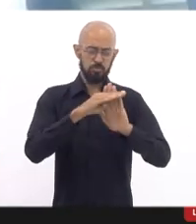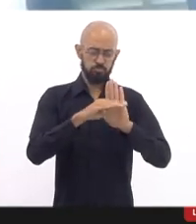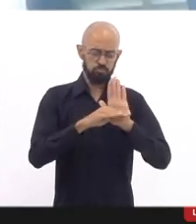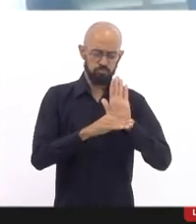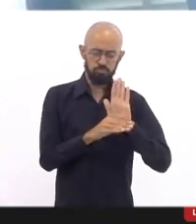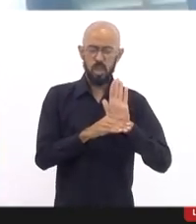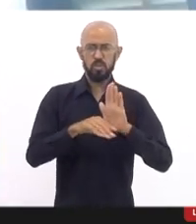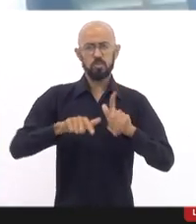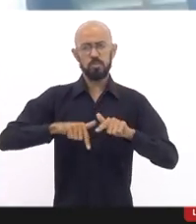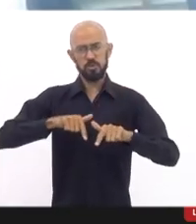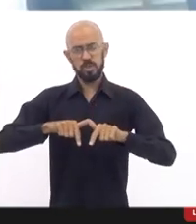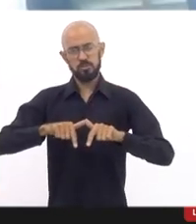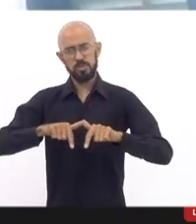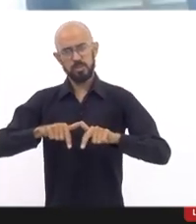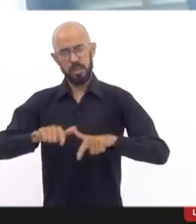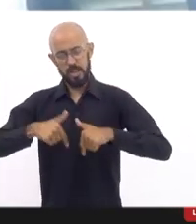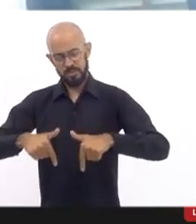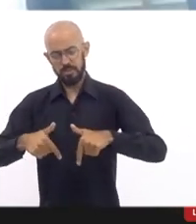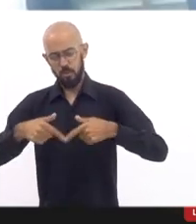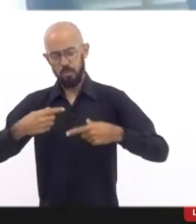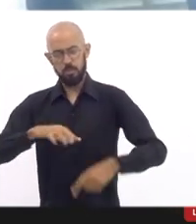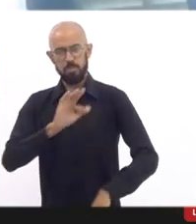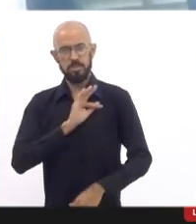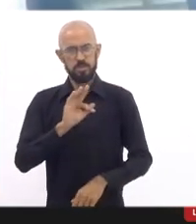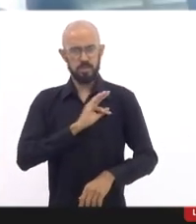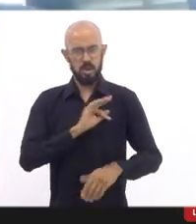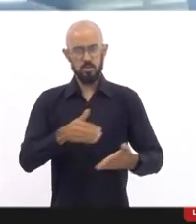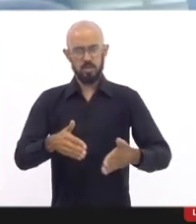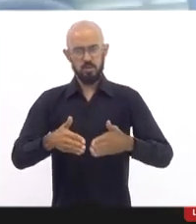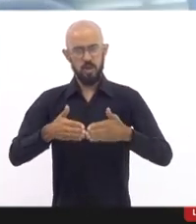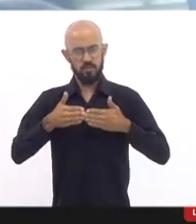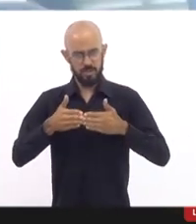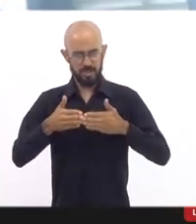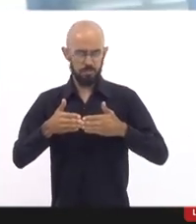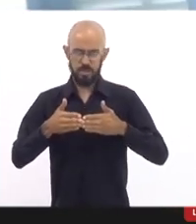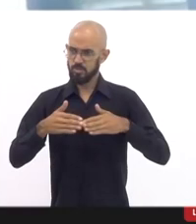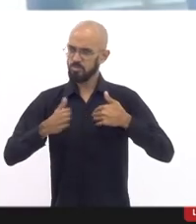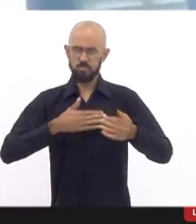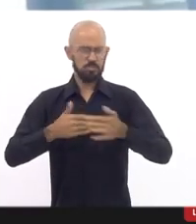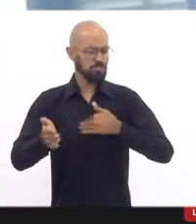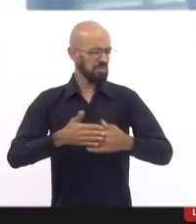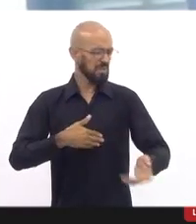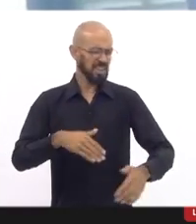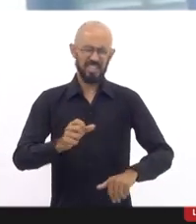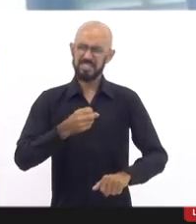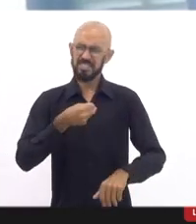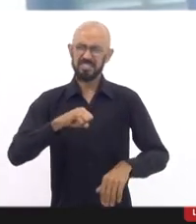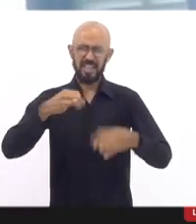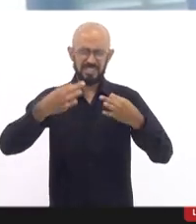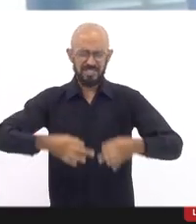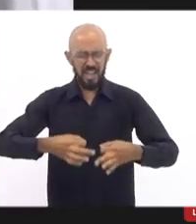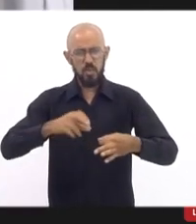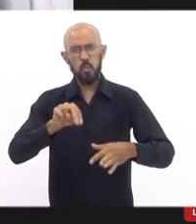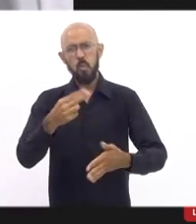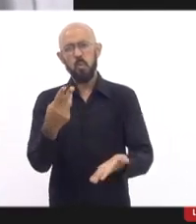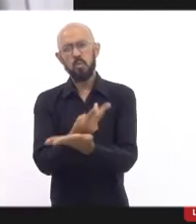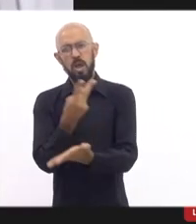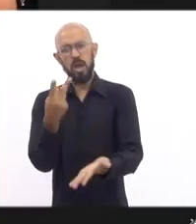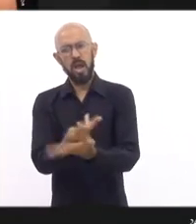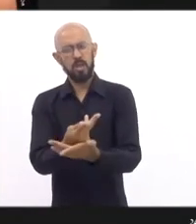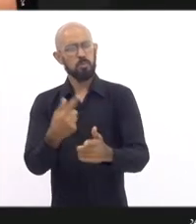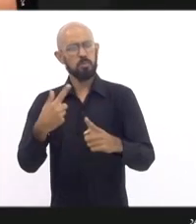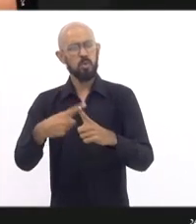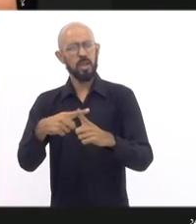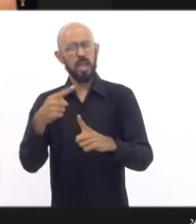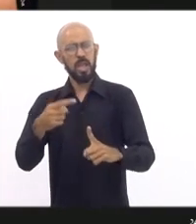que leva ao afastamento, por algum tempo, daquele que mata, independente se está certo ou está errado. Até porque matar não